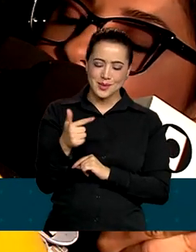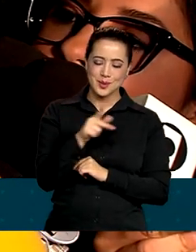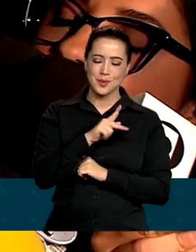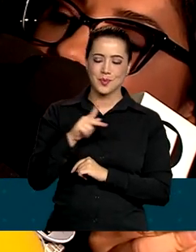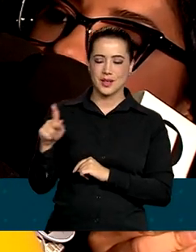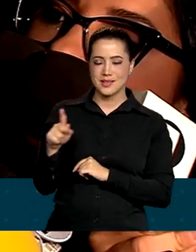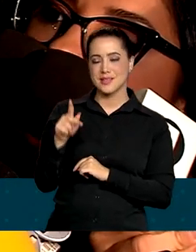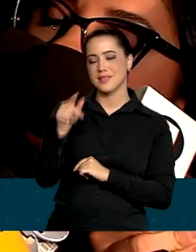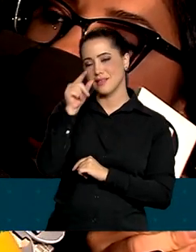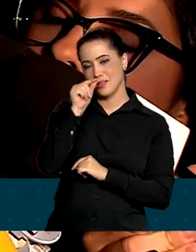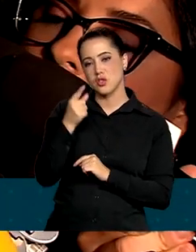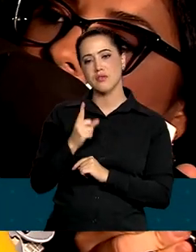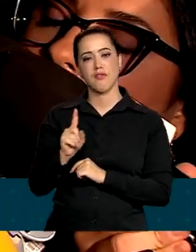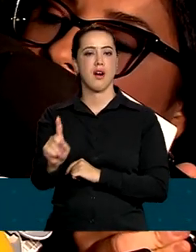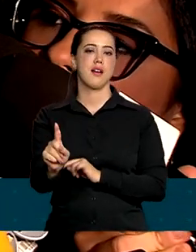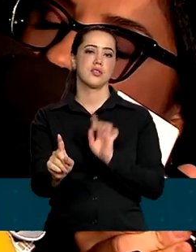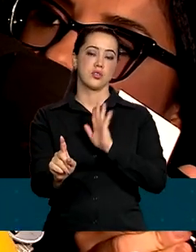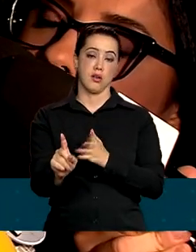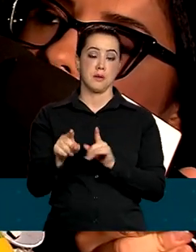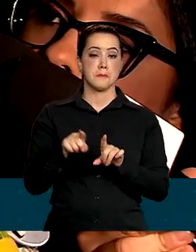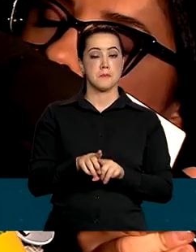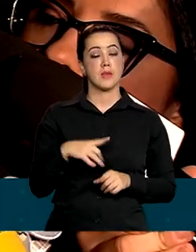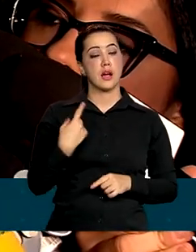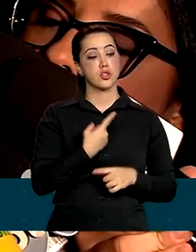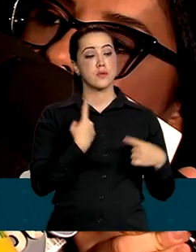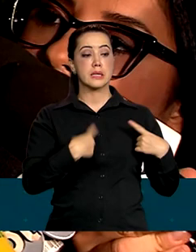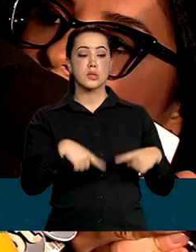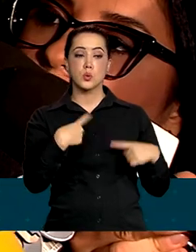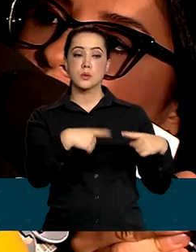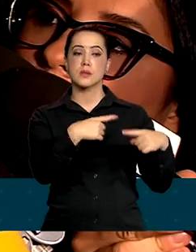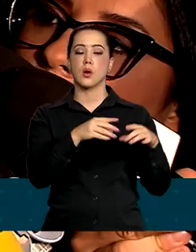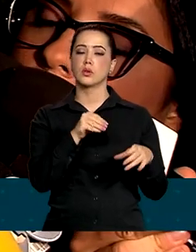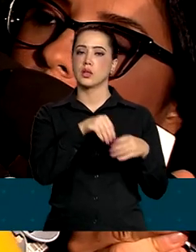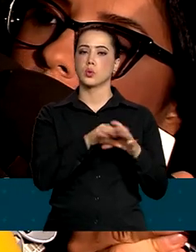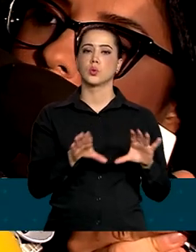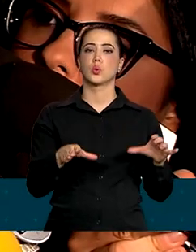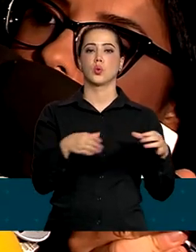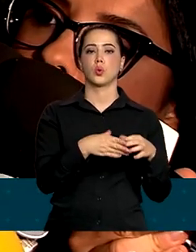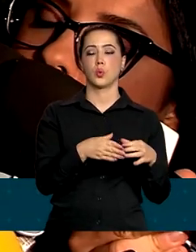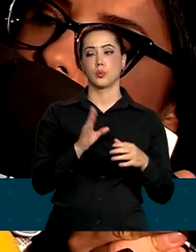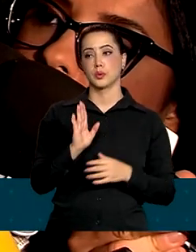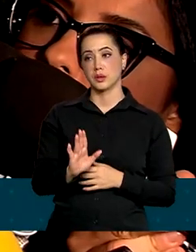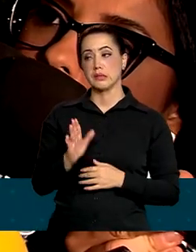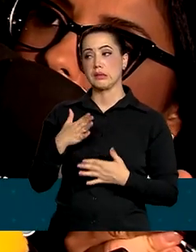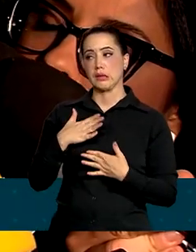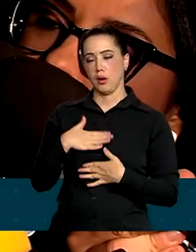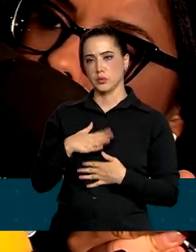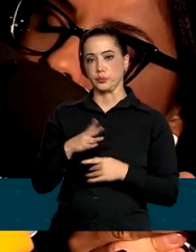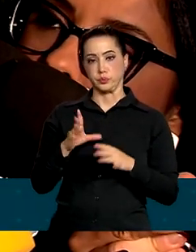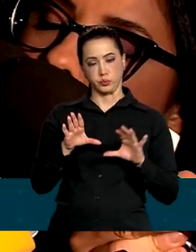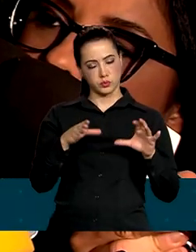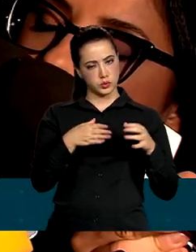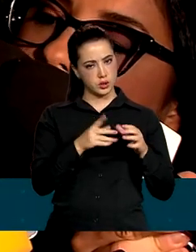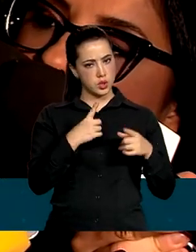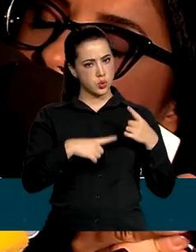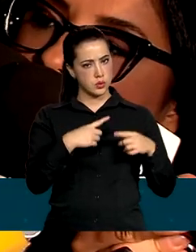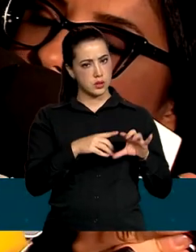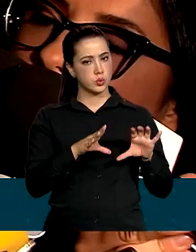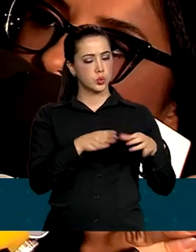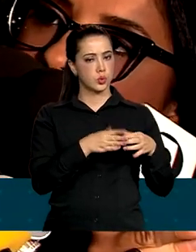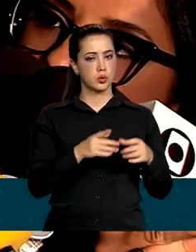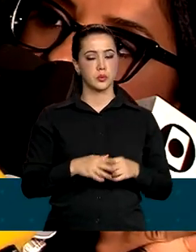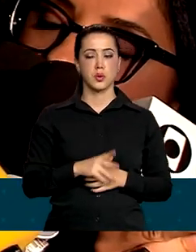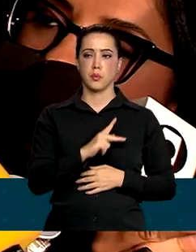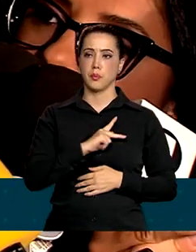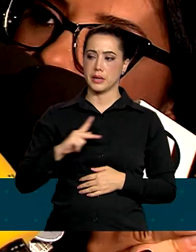Nós vamos ter discussões internas que estavam em discussão. O presidente quer organizar, já queria